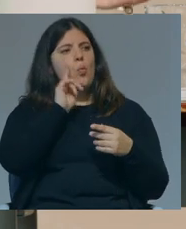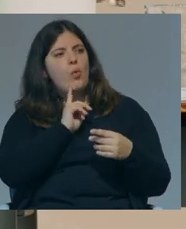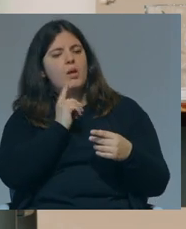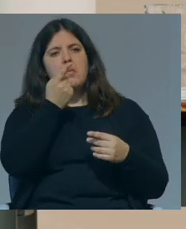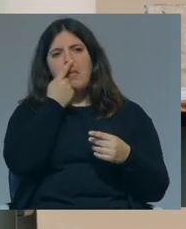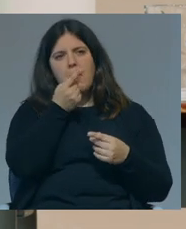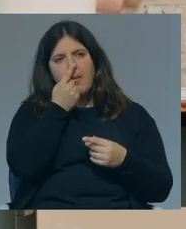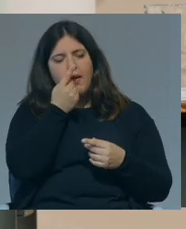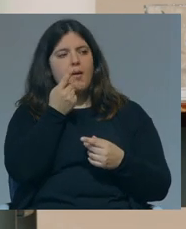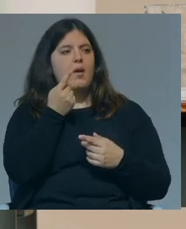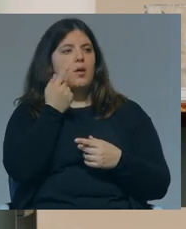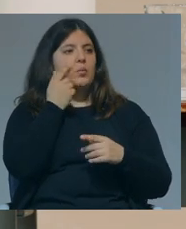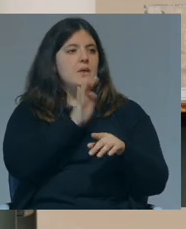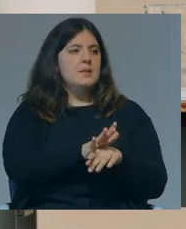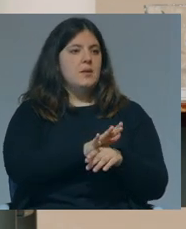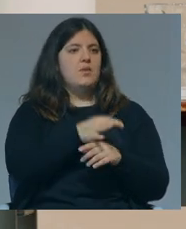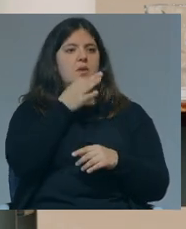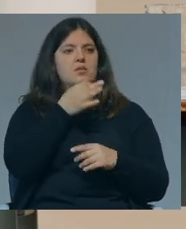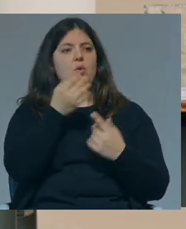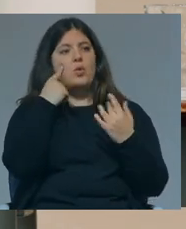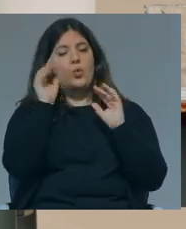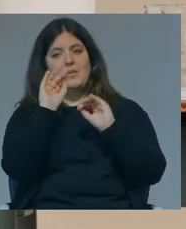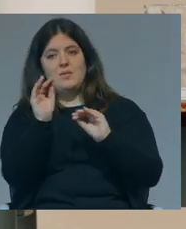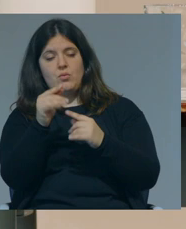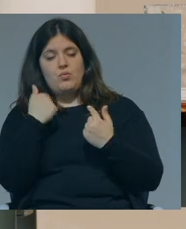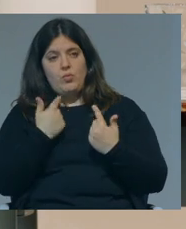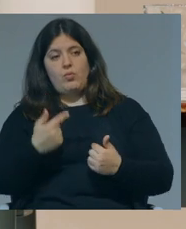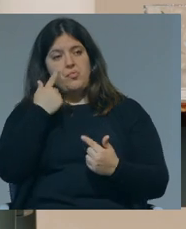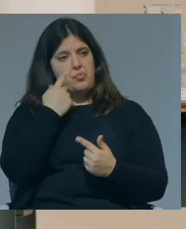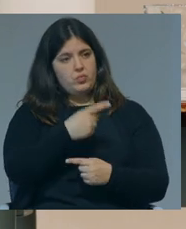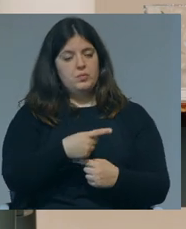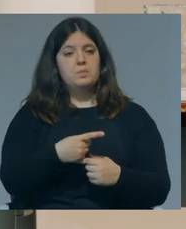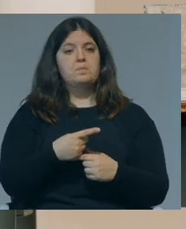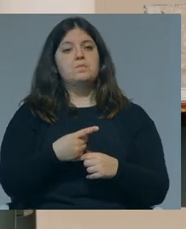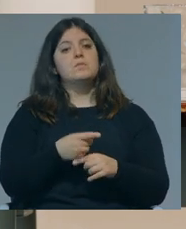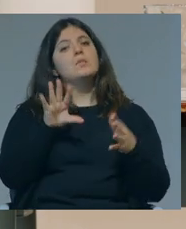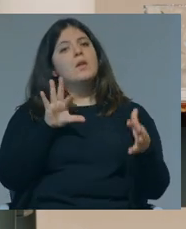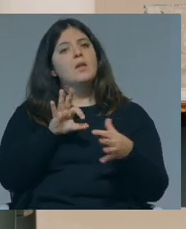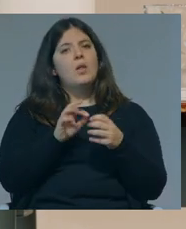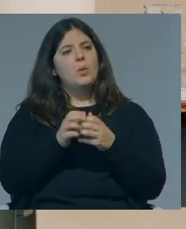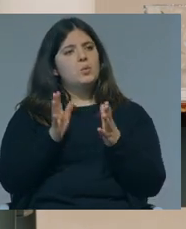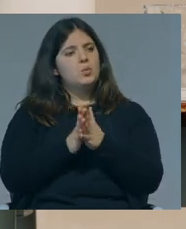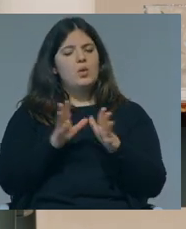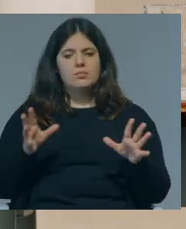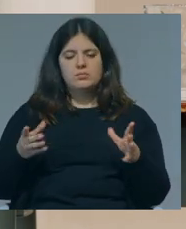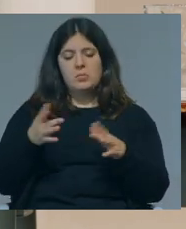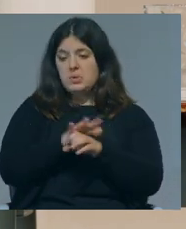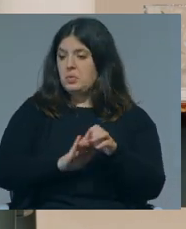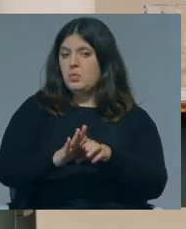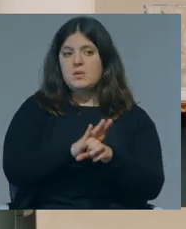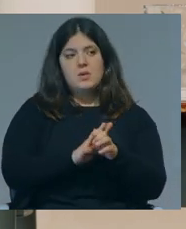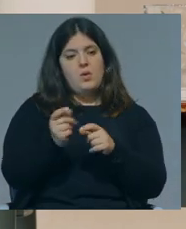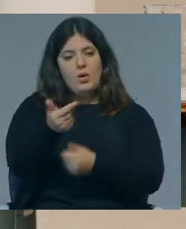mulheres preferirem, estavas a falar das sistemas, eu falei agora do ensino, em que isso se nota, tem a ver toda uma conjuntura